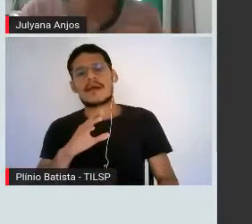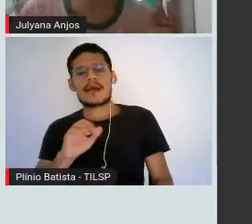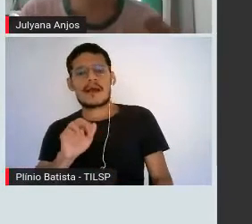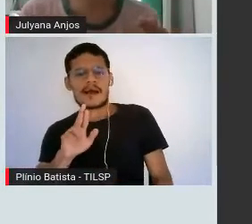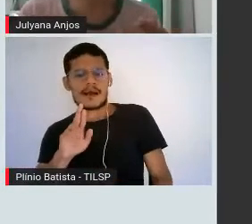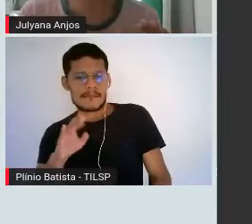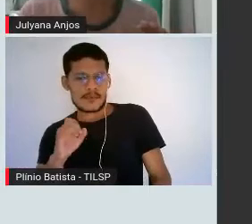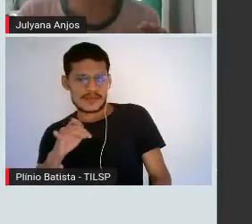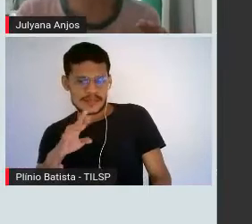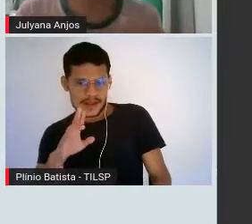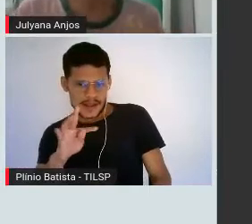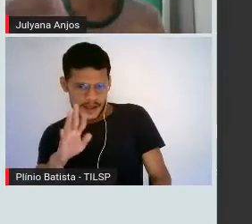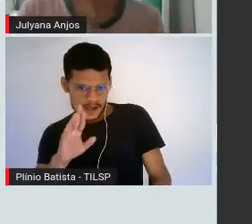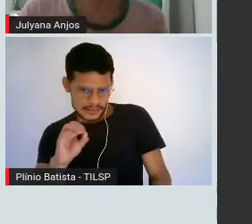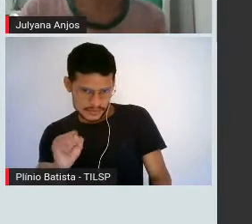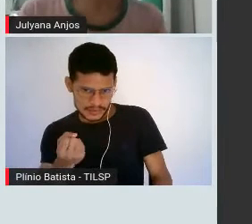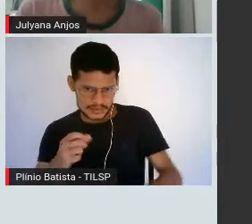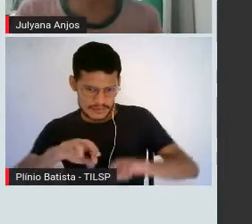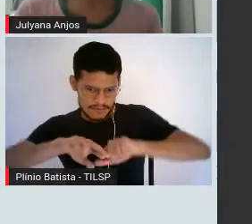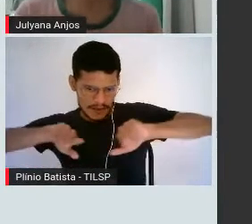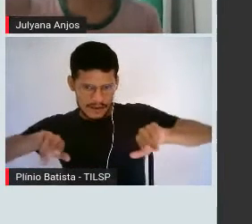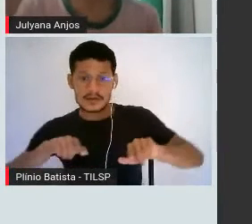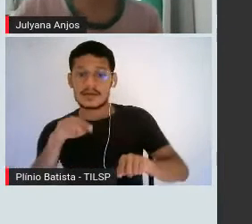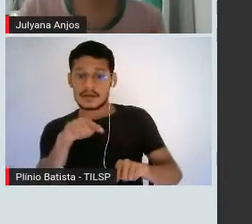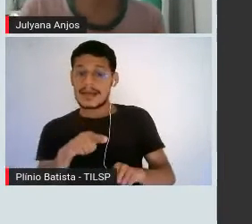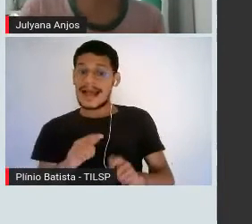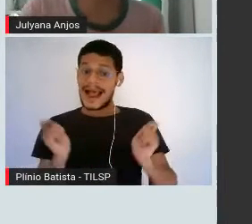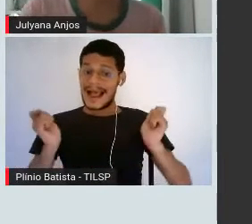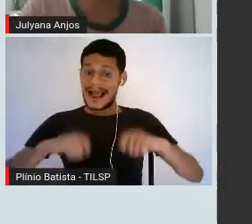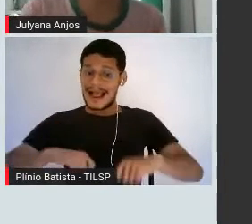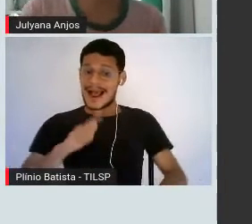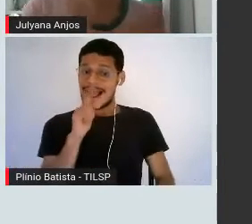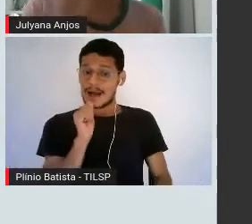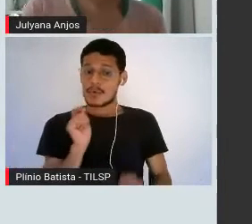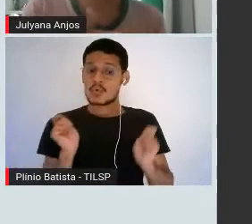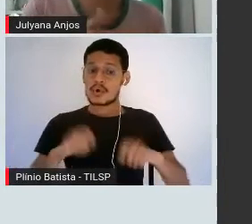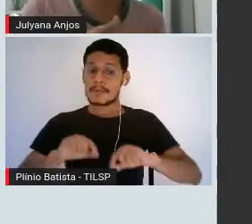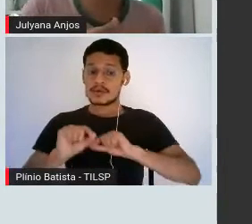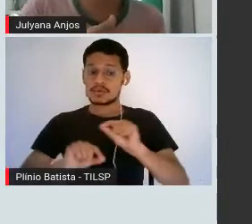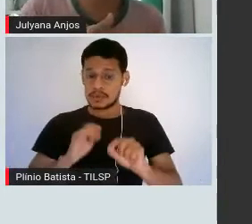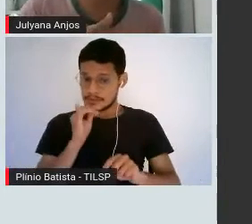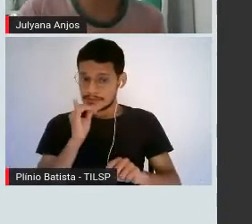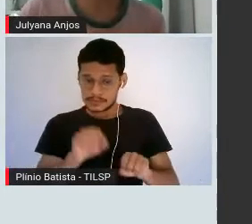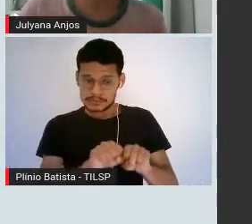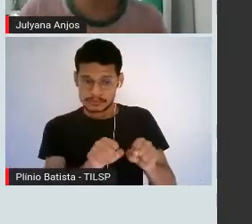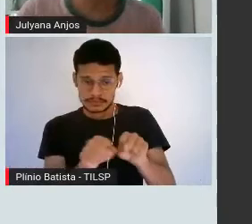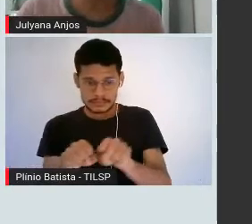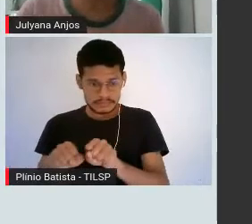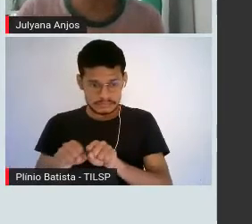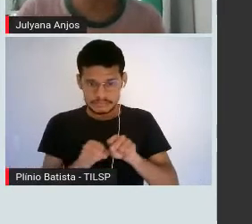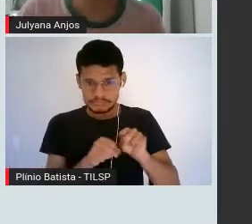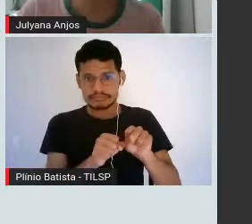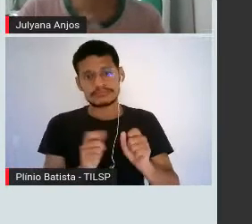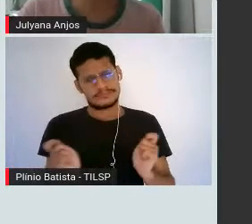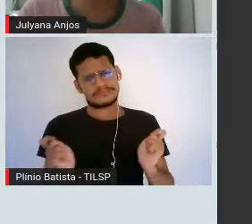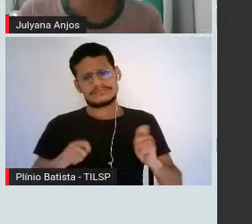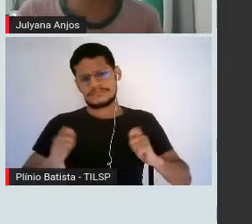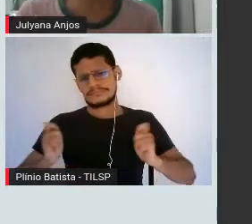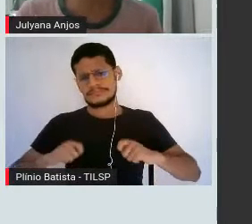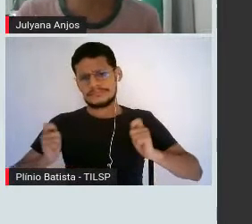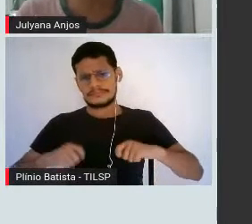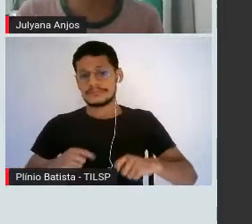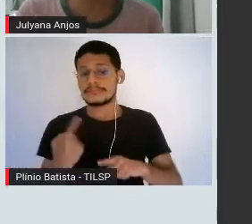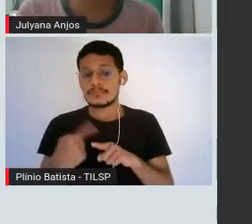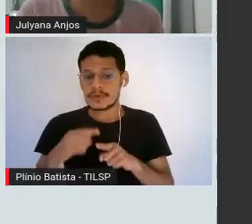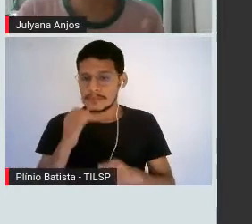funcione de uma forma adequada, a água, ela é capaz de promover essa dissociação. Porque imagina se tudo que a